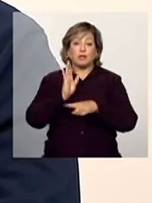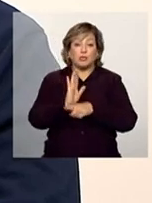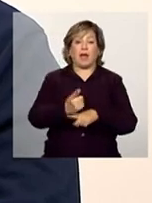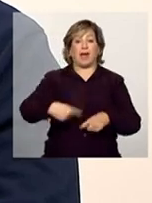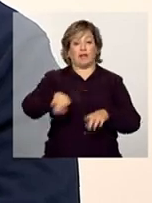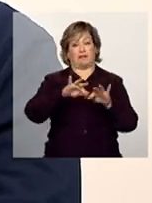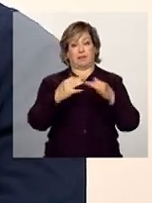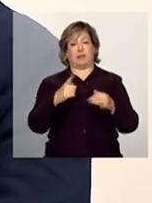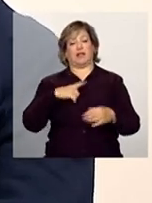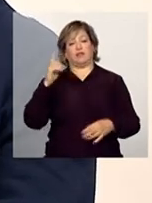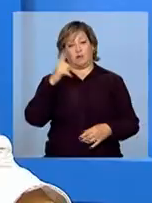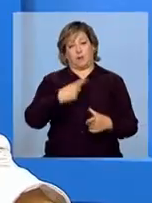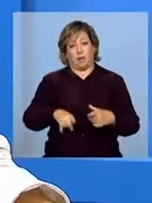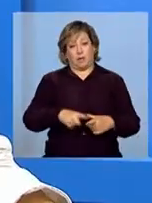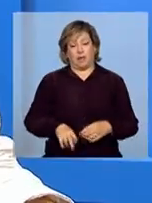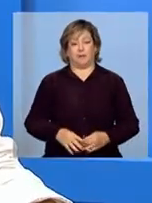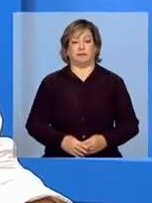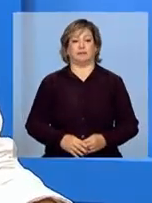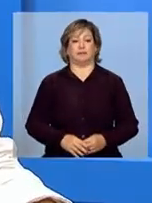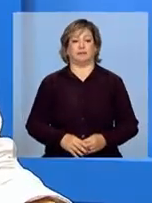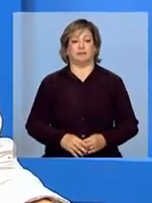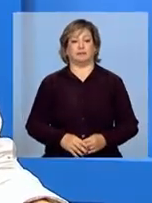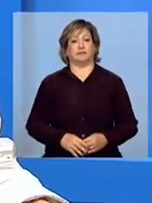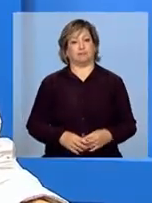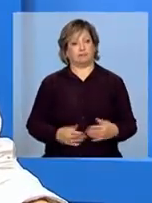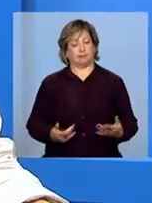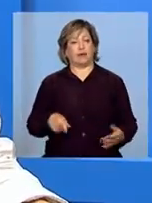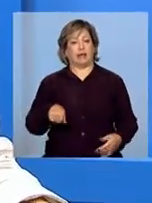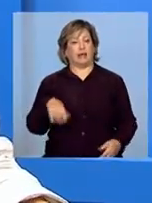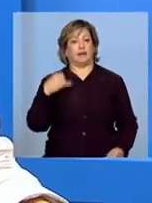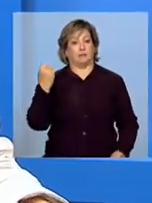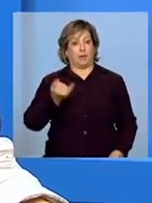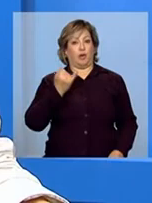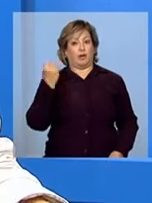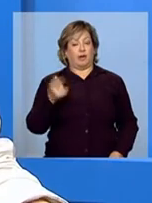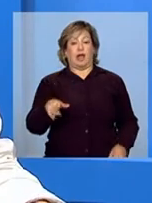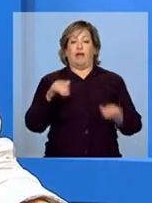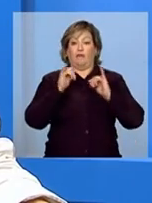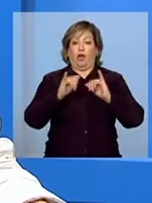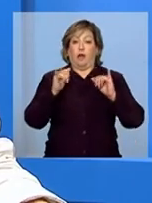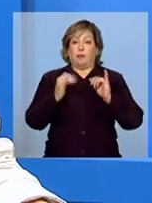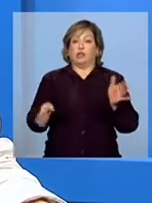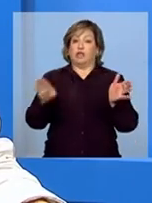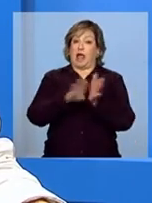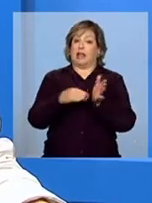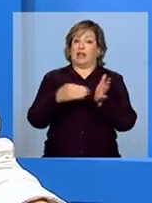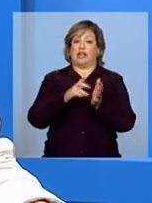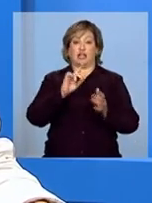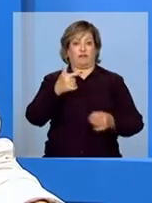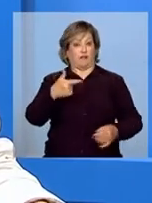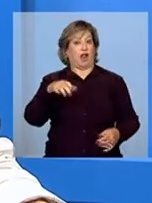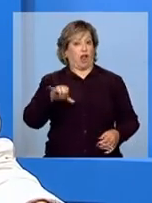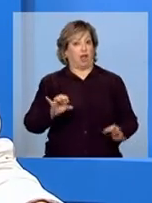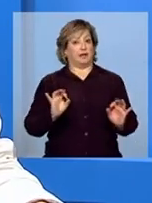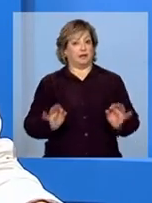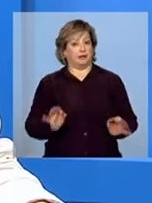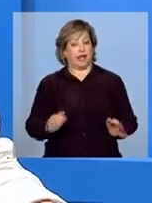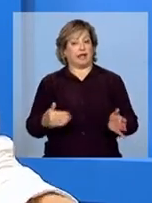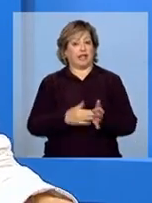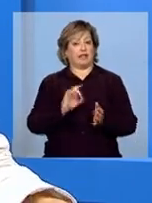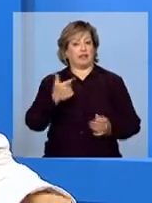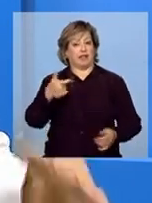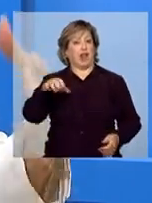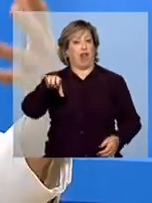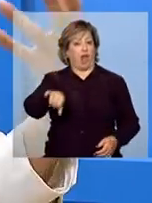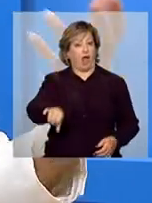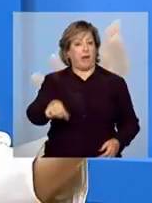dificuldade. E daí a importância do dado chegar até o dia 29, gente. Tem até o dia 29